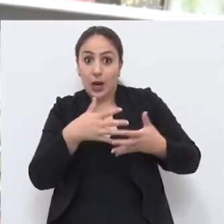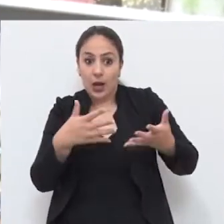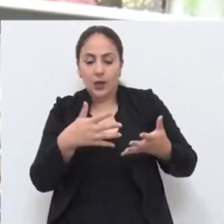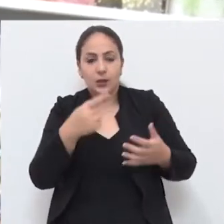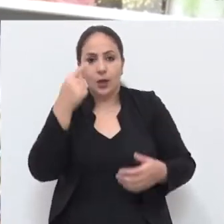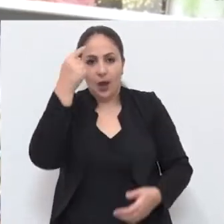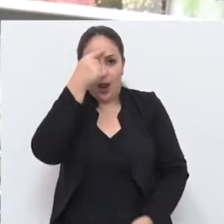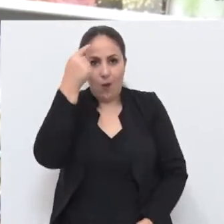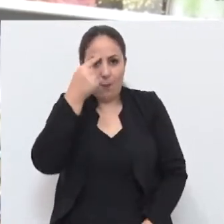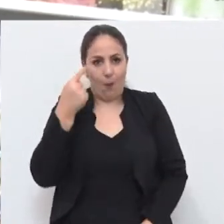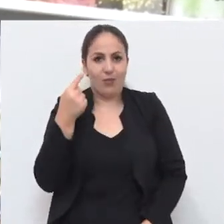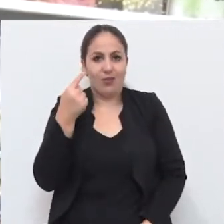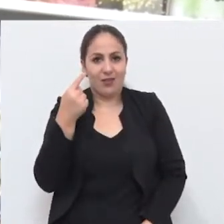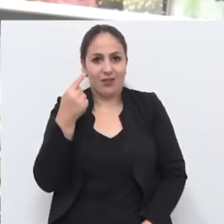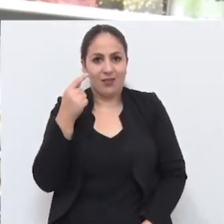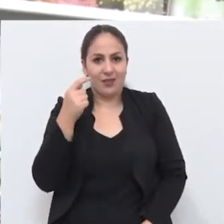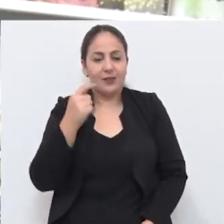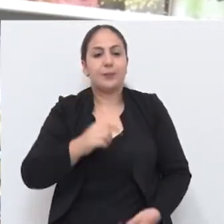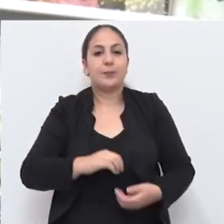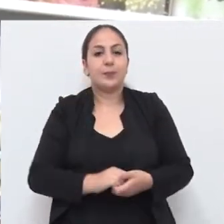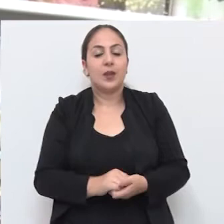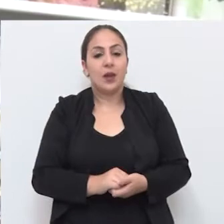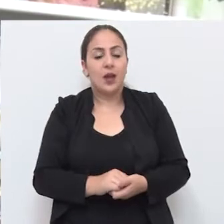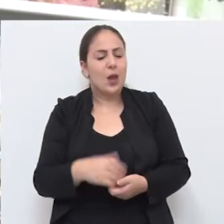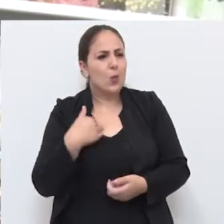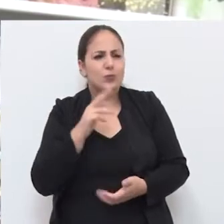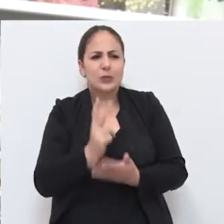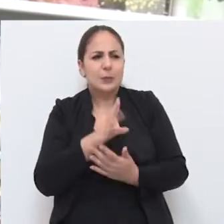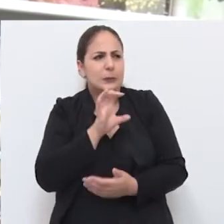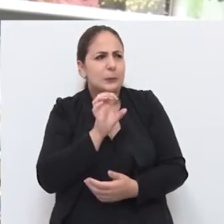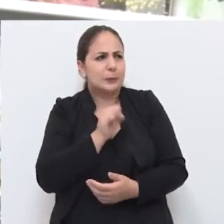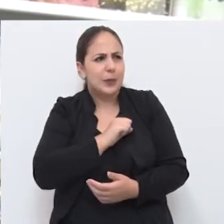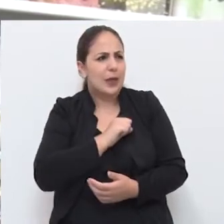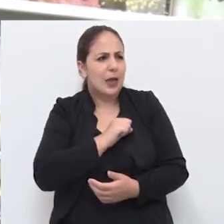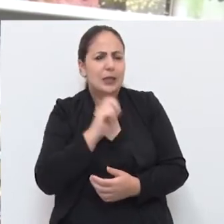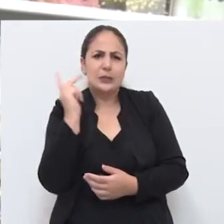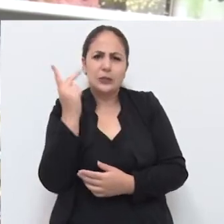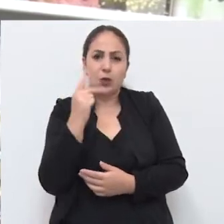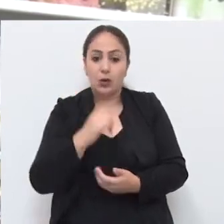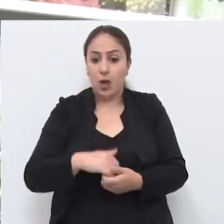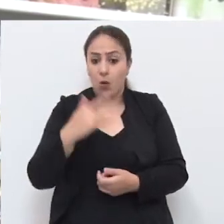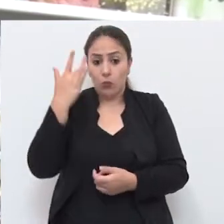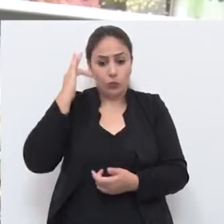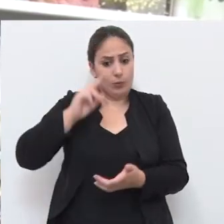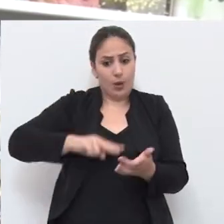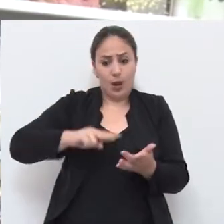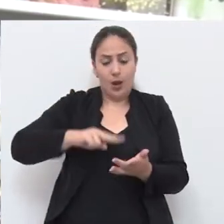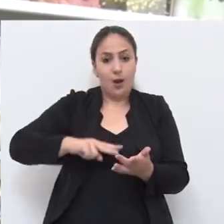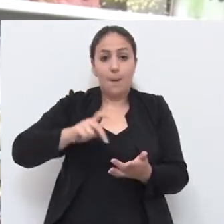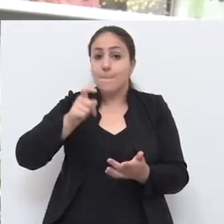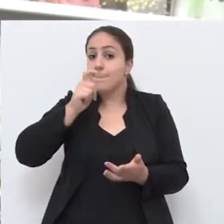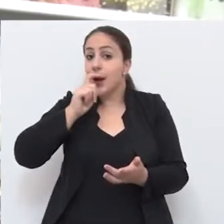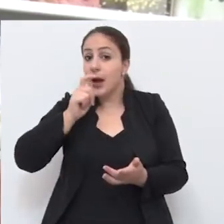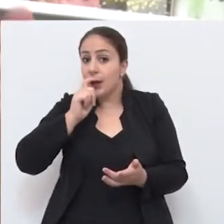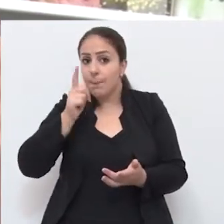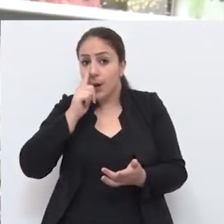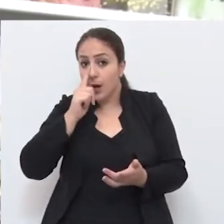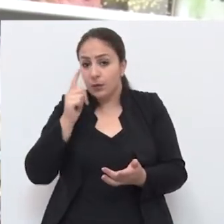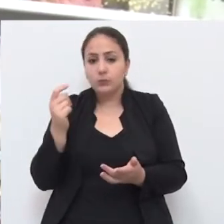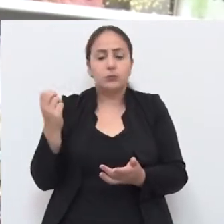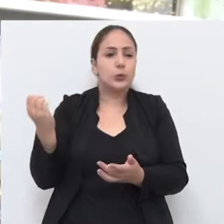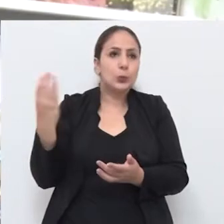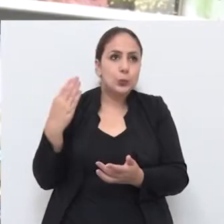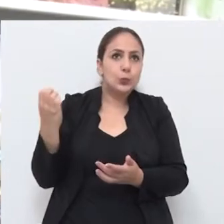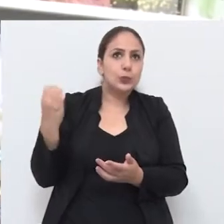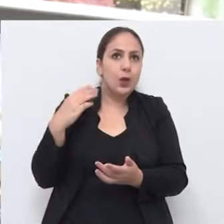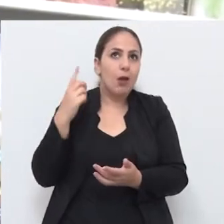Eu sempre fui apaixonada pelas histórias. Inclusive, quando eu não sabia ler ainda, os meus pais contavam. Eles liam os